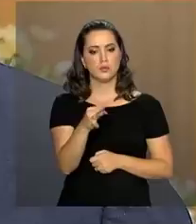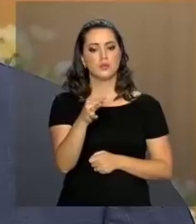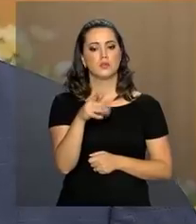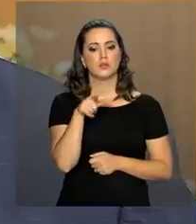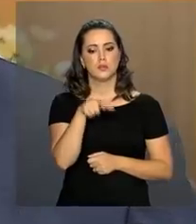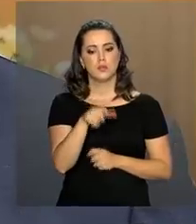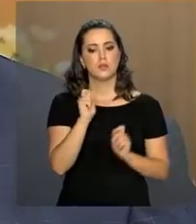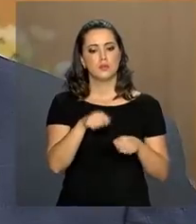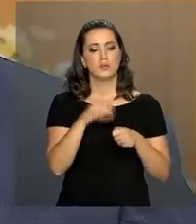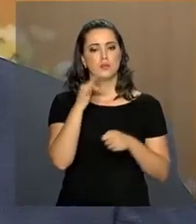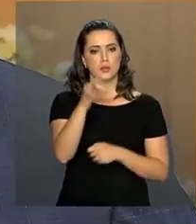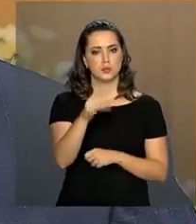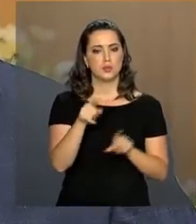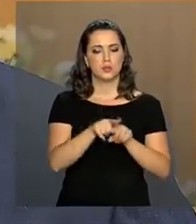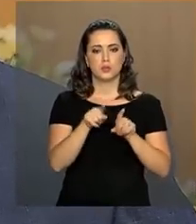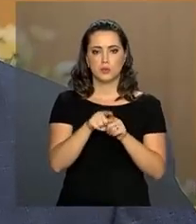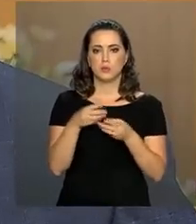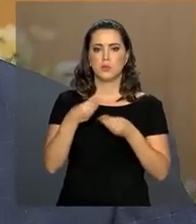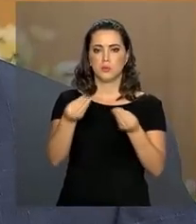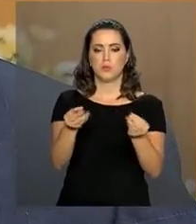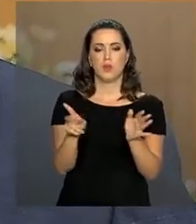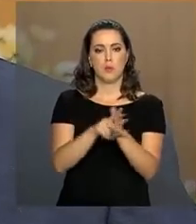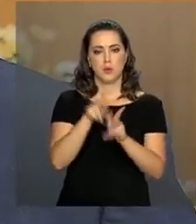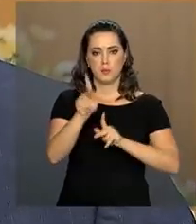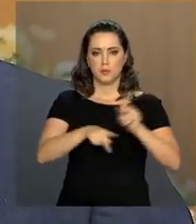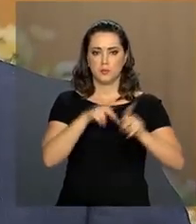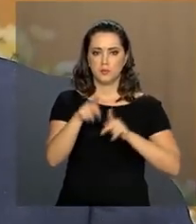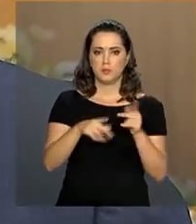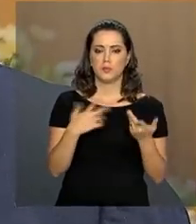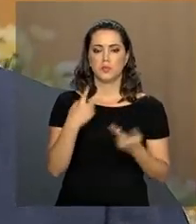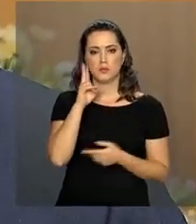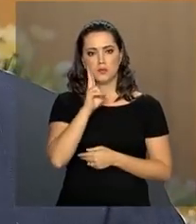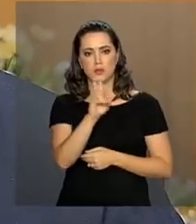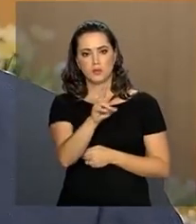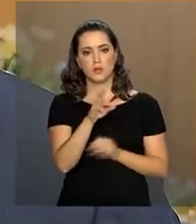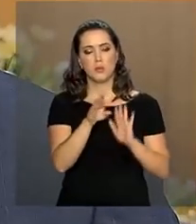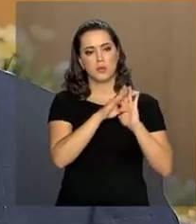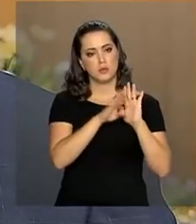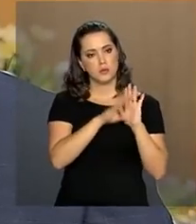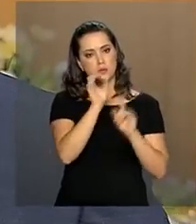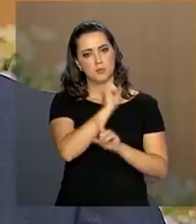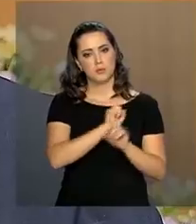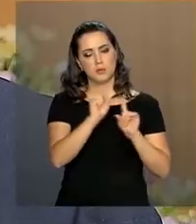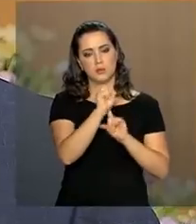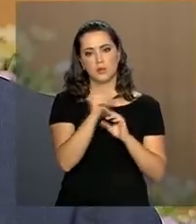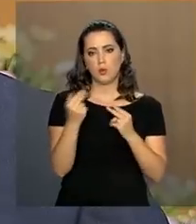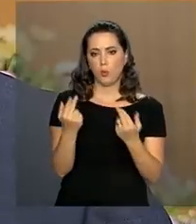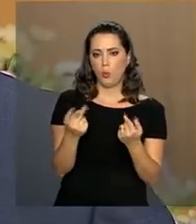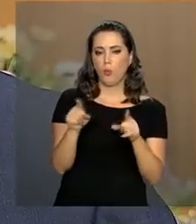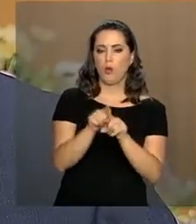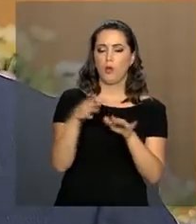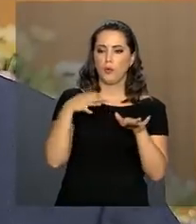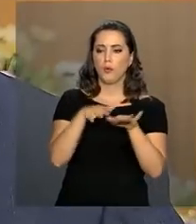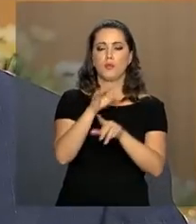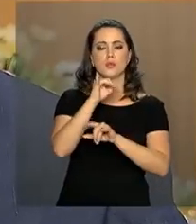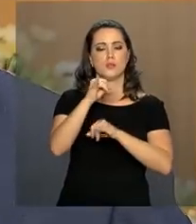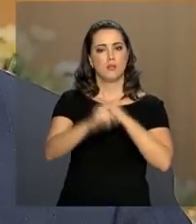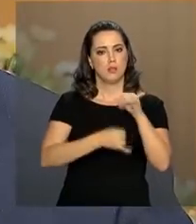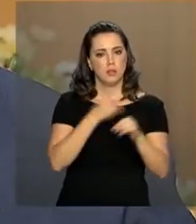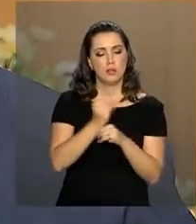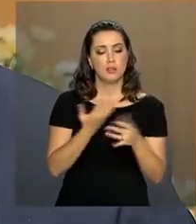gente pretende também abrir a possibilidade também da própria população e programas sociais, assim como programas de inclusão digital,